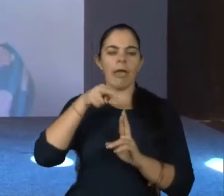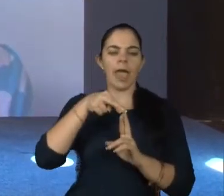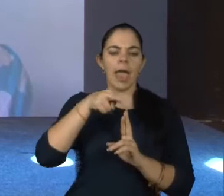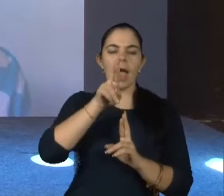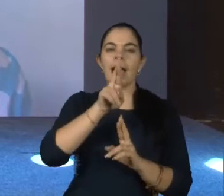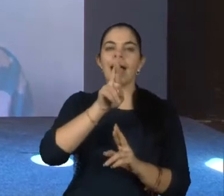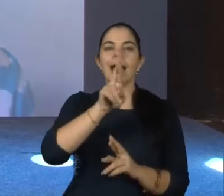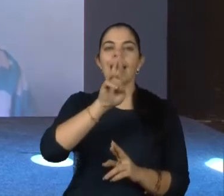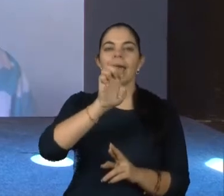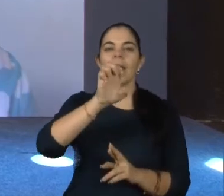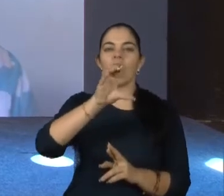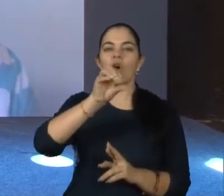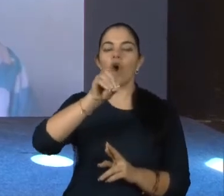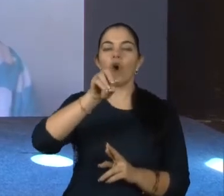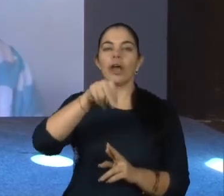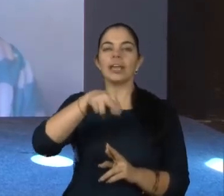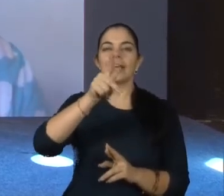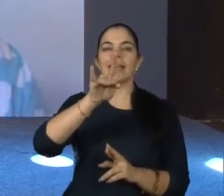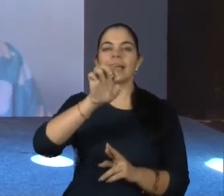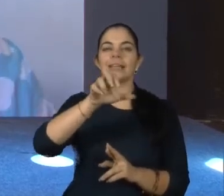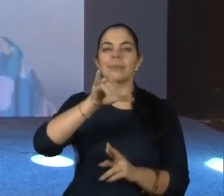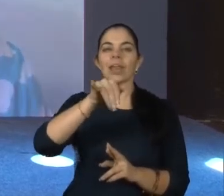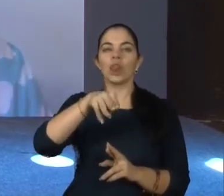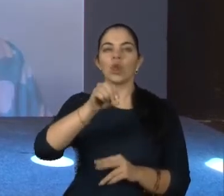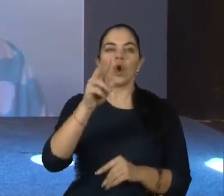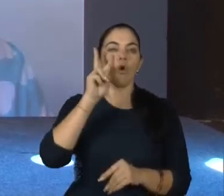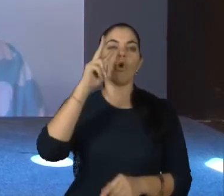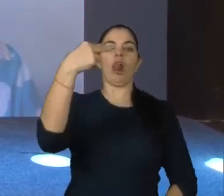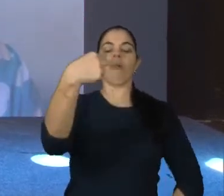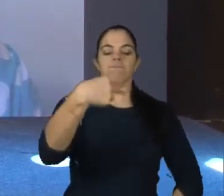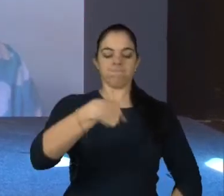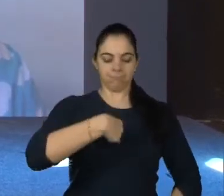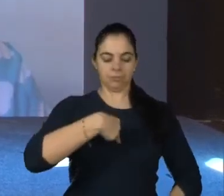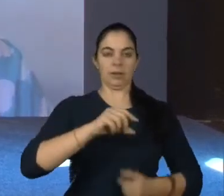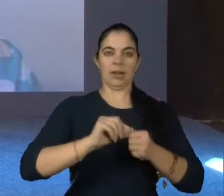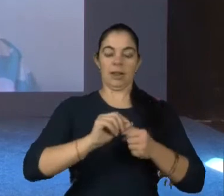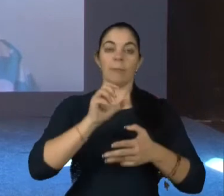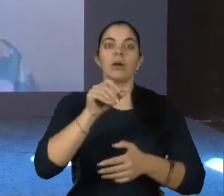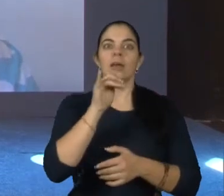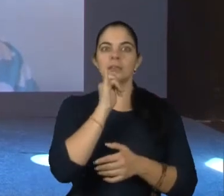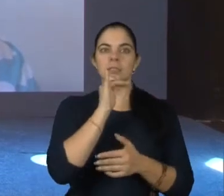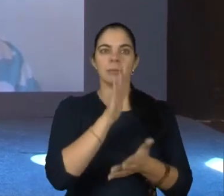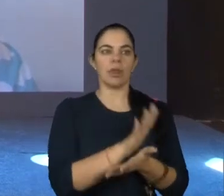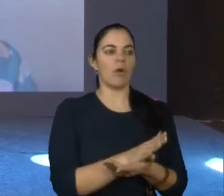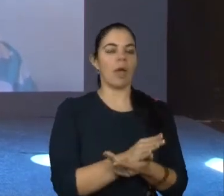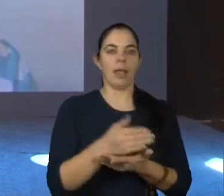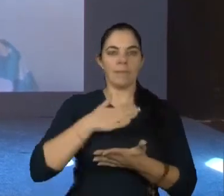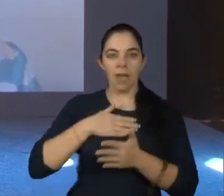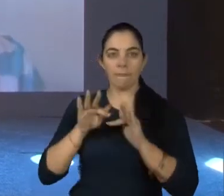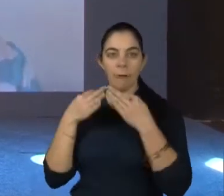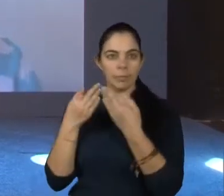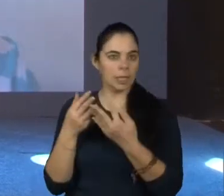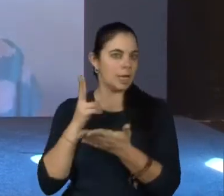Principalmente, quando vem referente à criação dentro de casa. Eu acho que eu venho de uma criação onde eu fui reconhecida o tempo inteiro, o